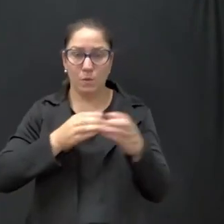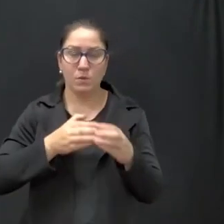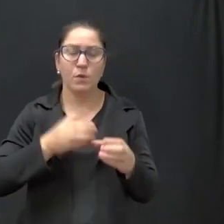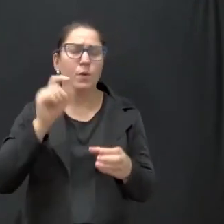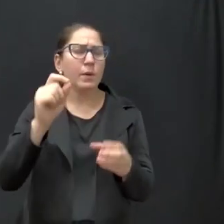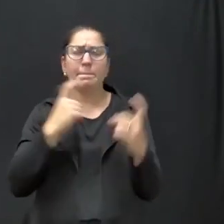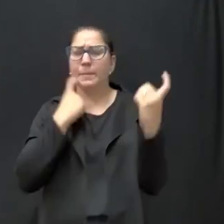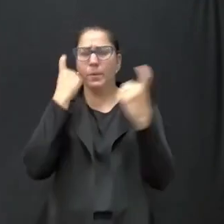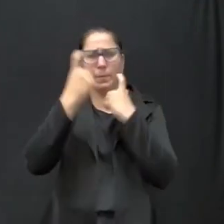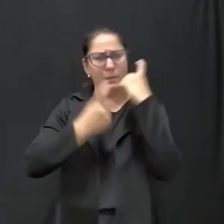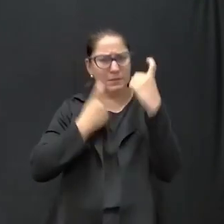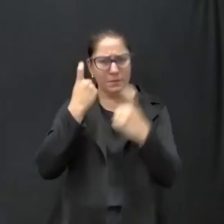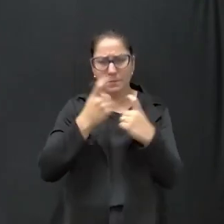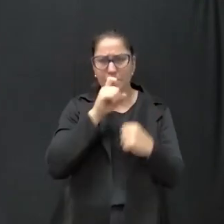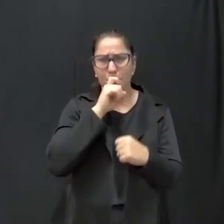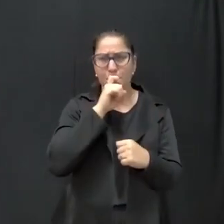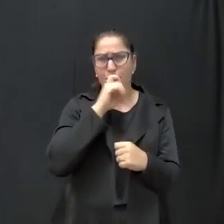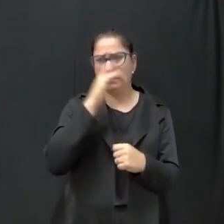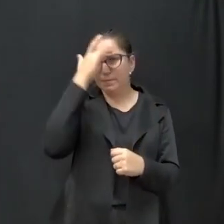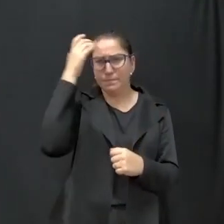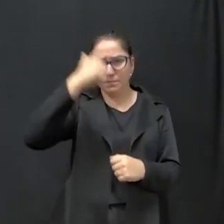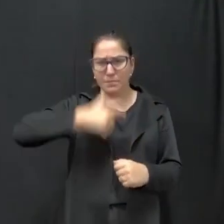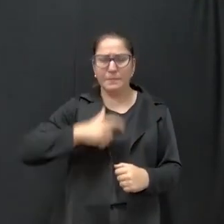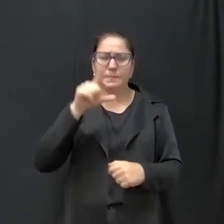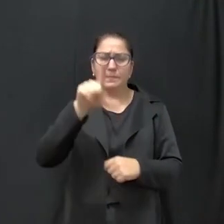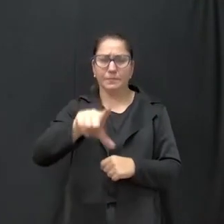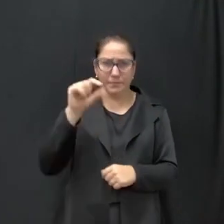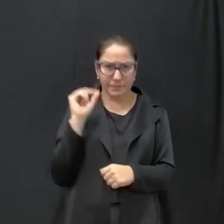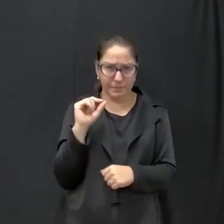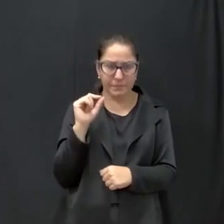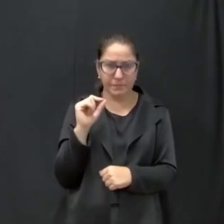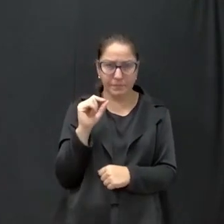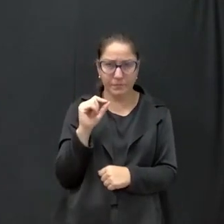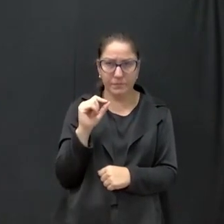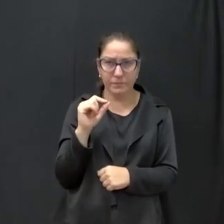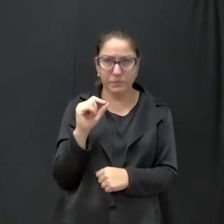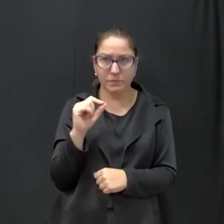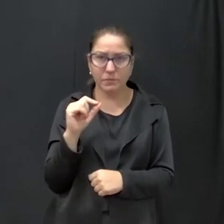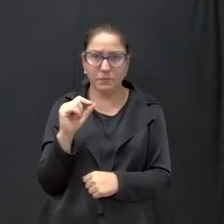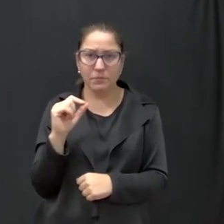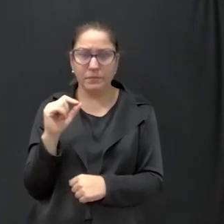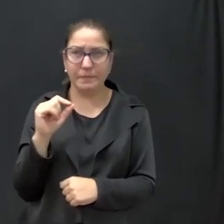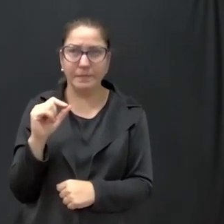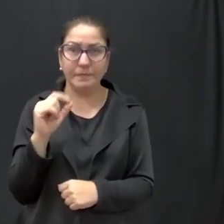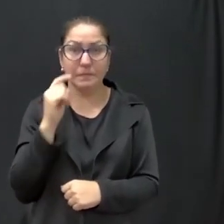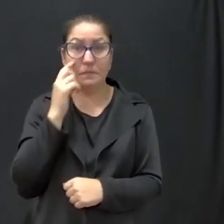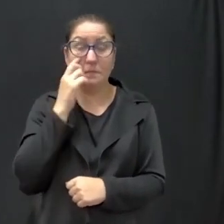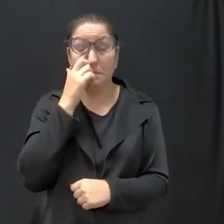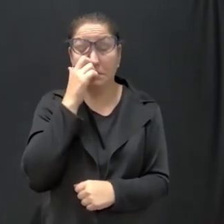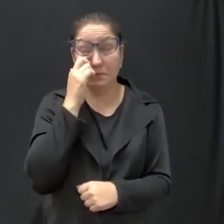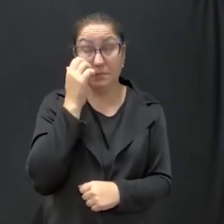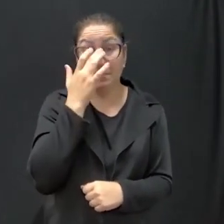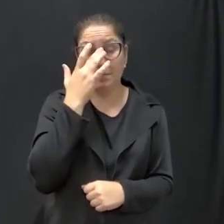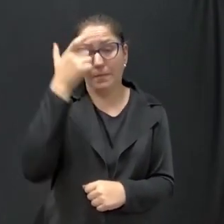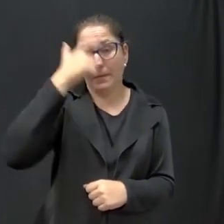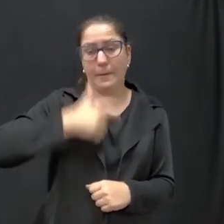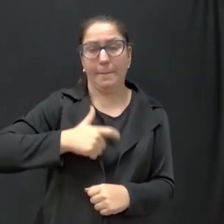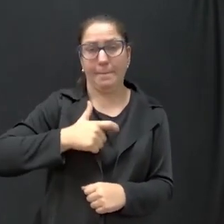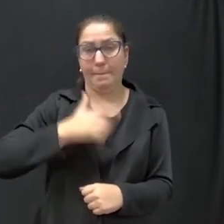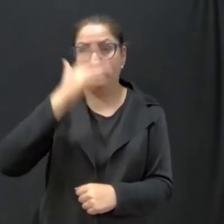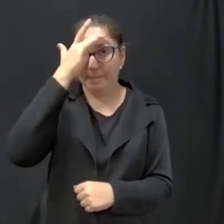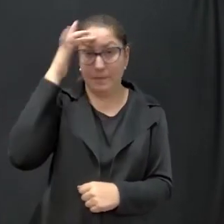O que me preocupa? Pessoalidade na escolha, na escolha não, pessoalidade